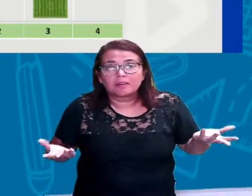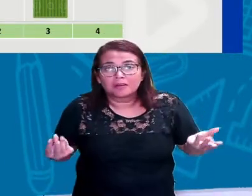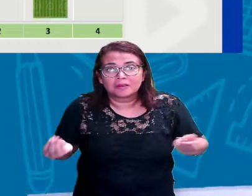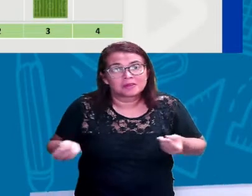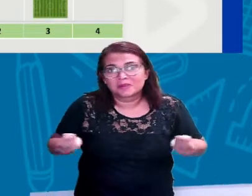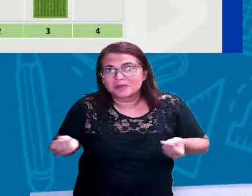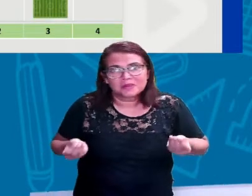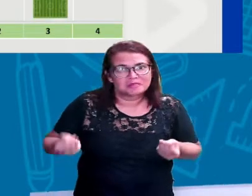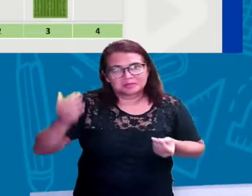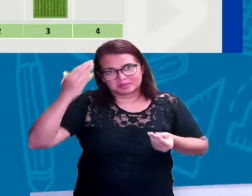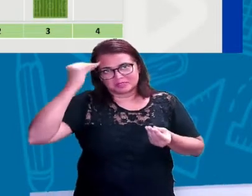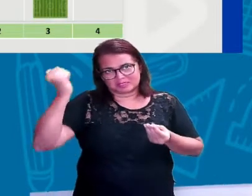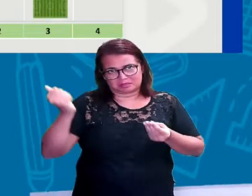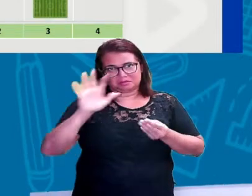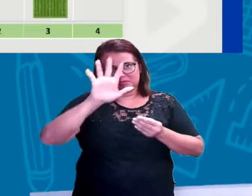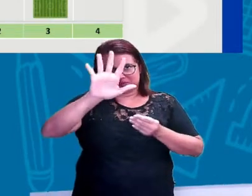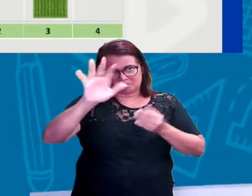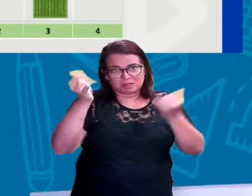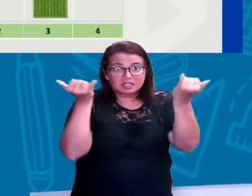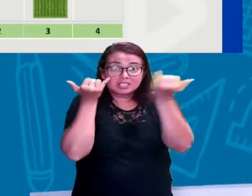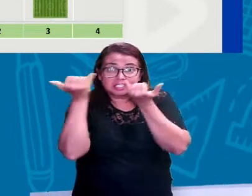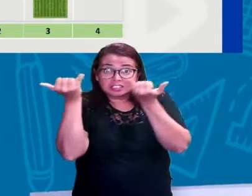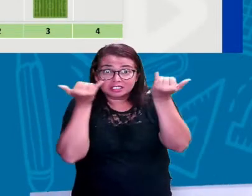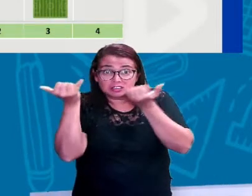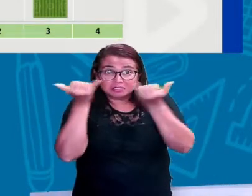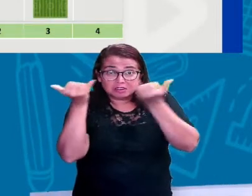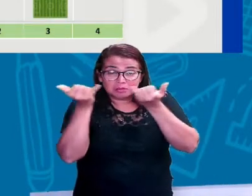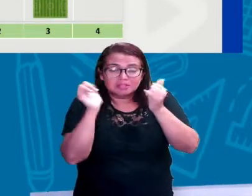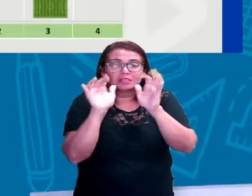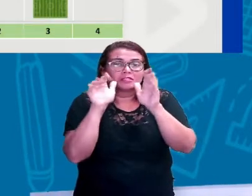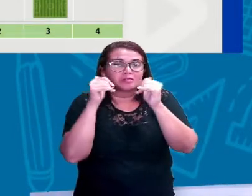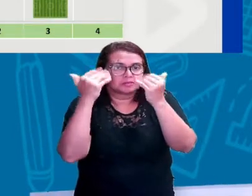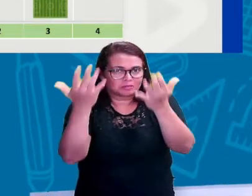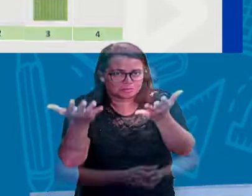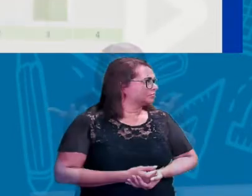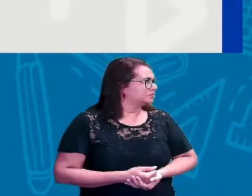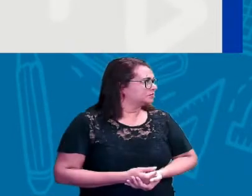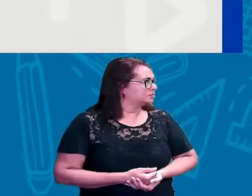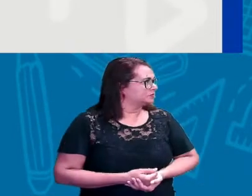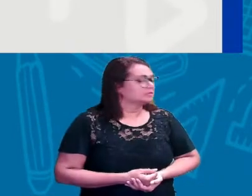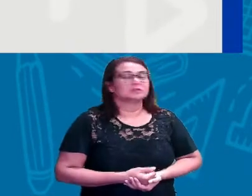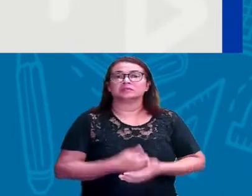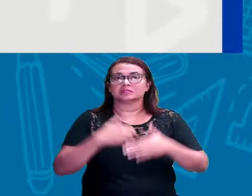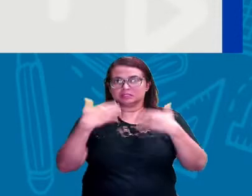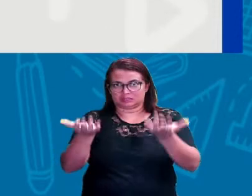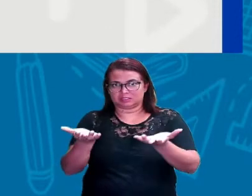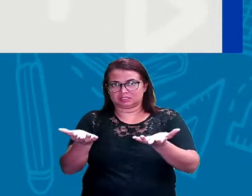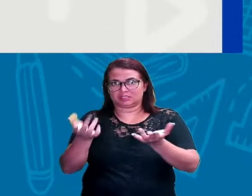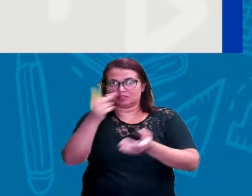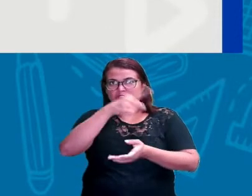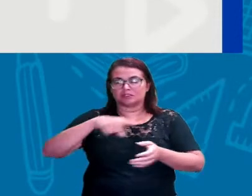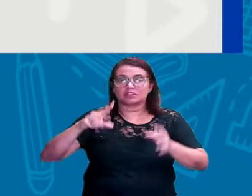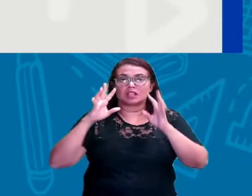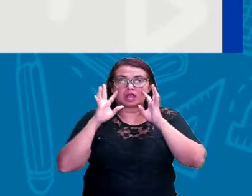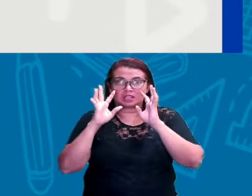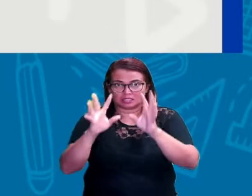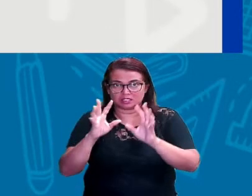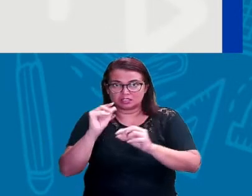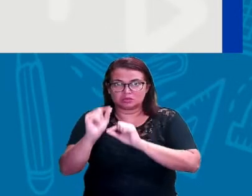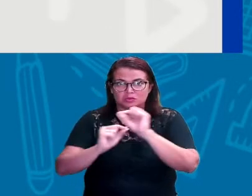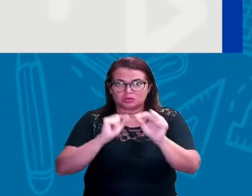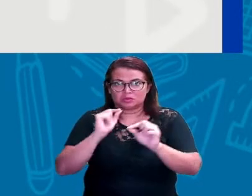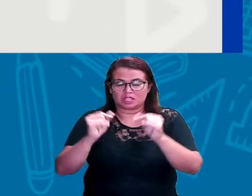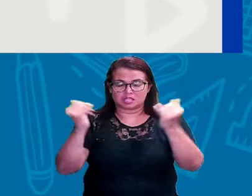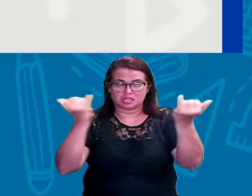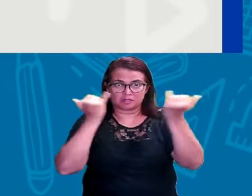né? As informações que eu preciso para resolver o problema. Ok? Então presta bem atenção nas informações que